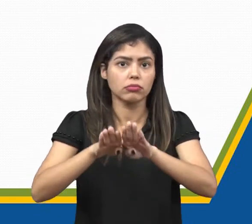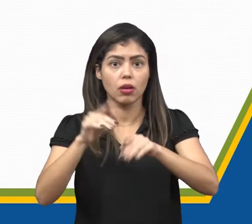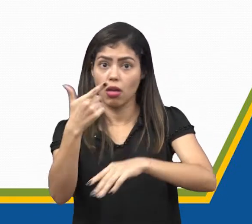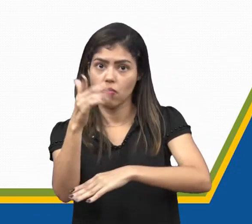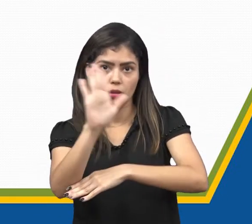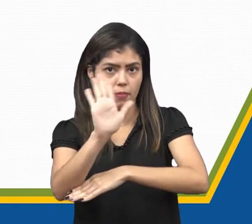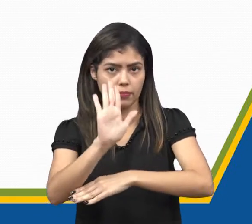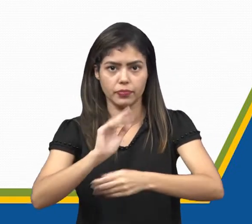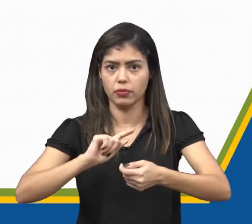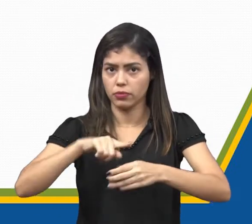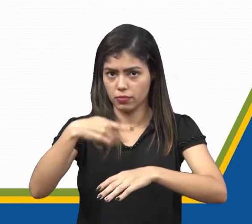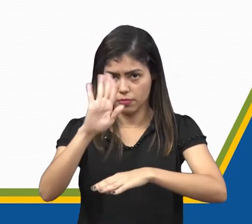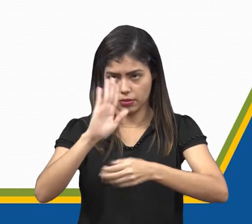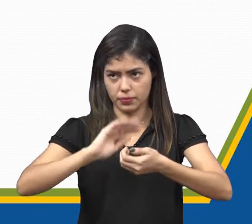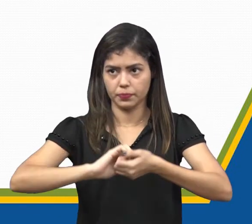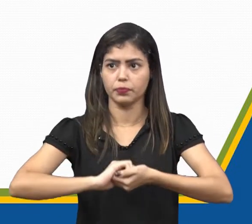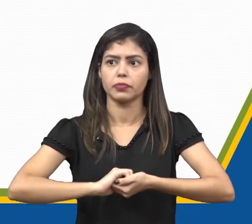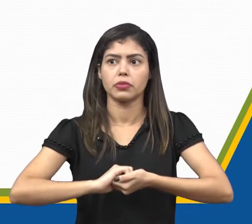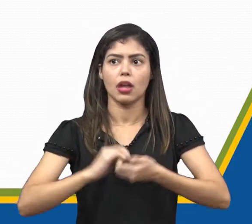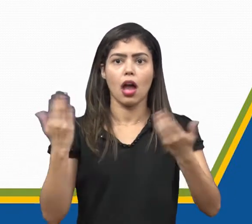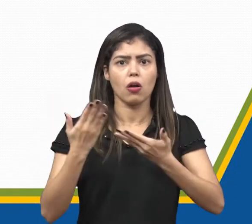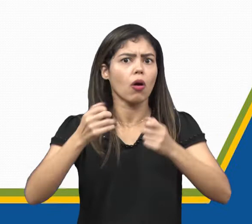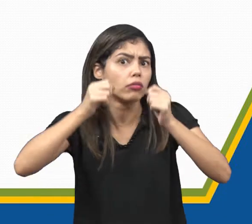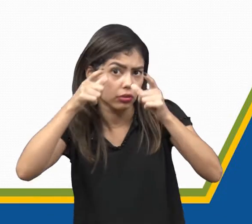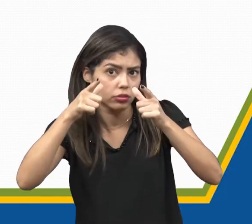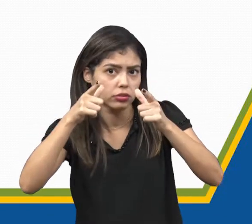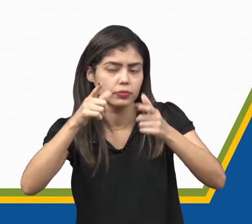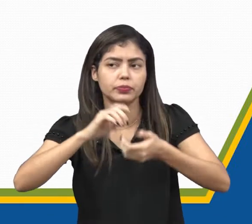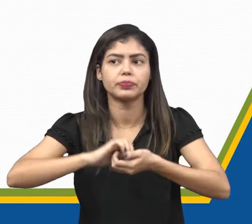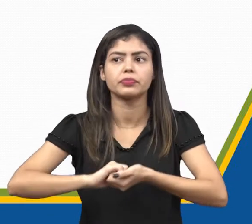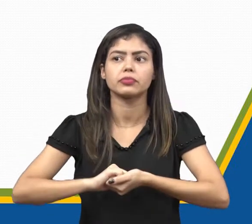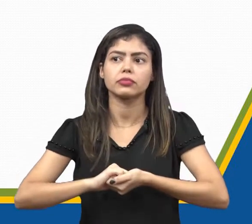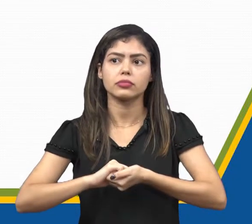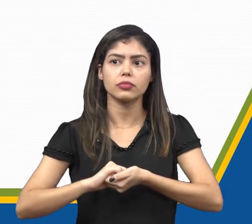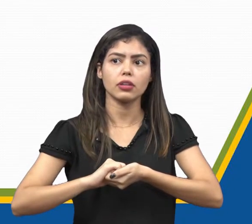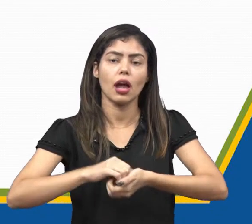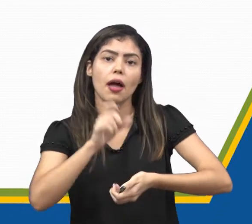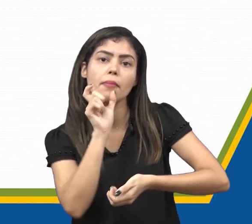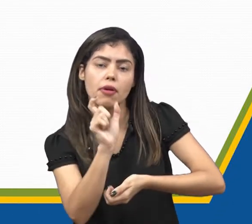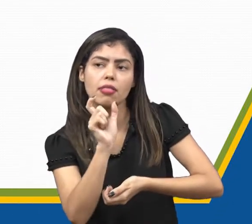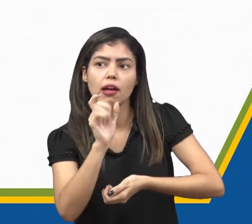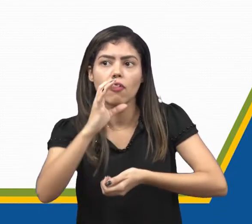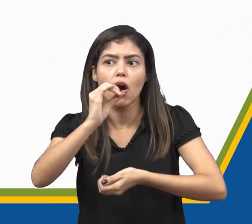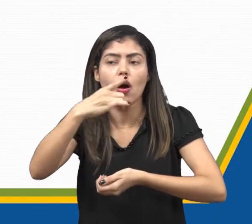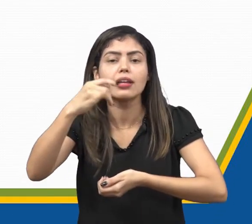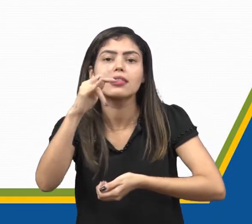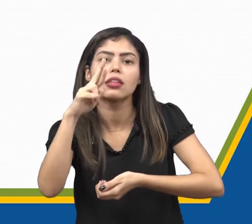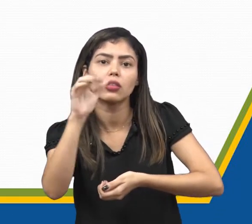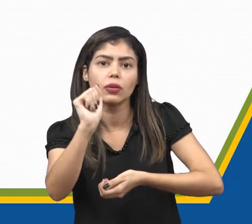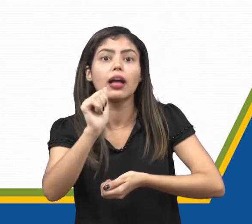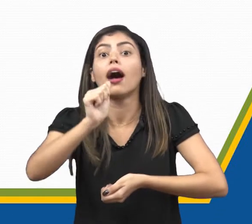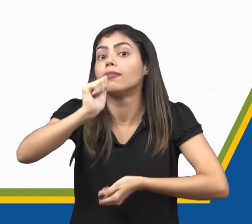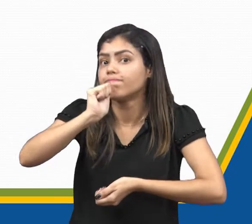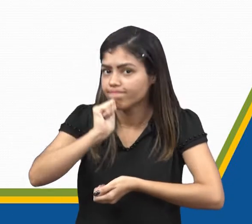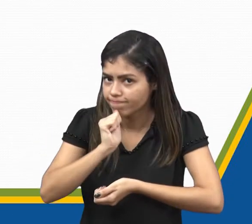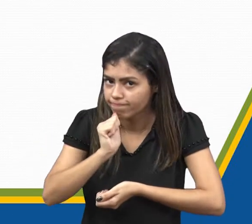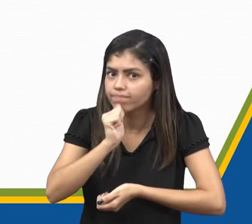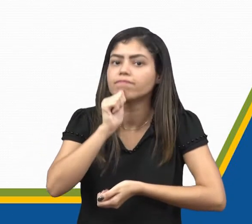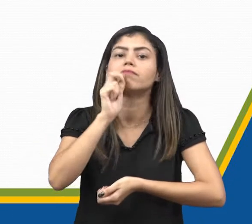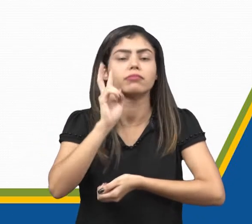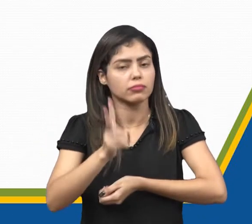palavras paroxítonas. Agora, atenção para um detalhe. As palavras oxítonas continuam sendo